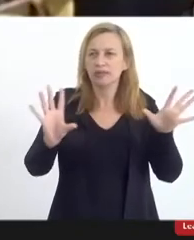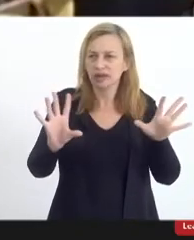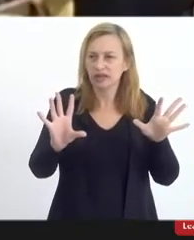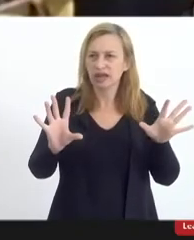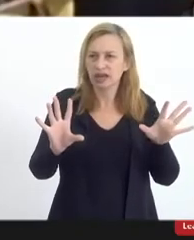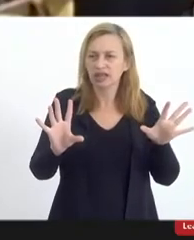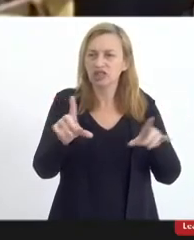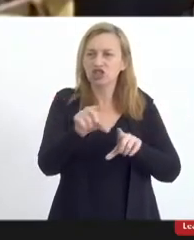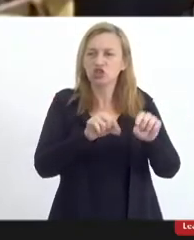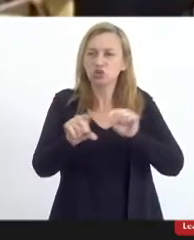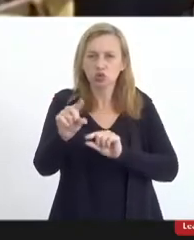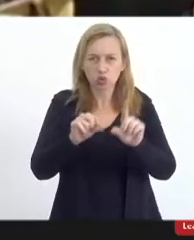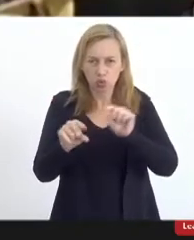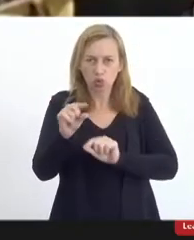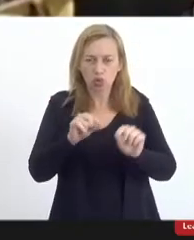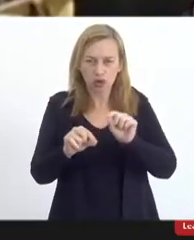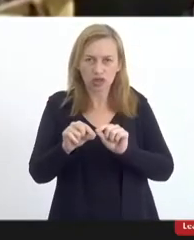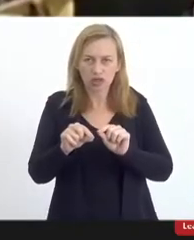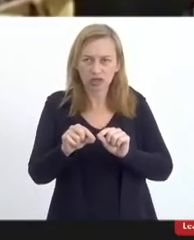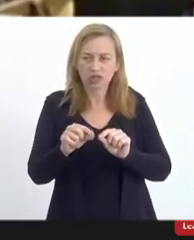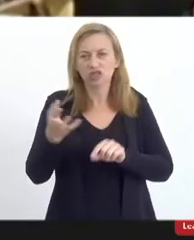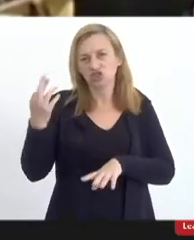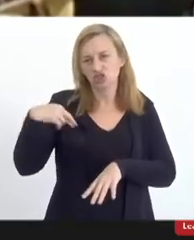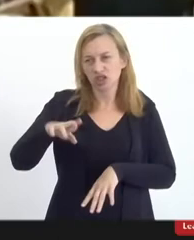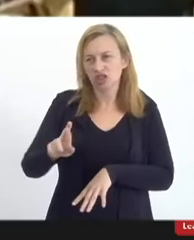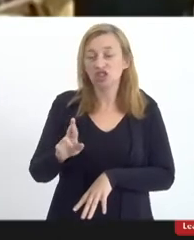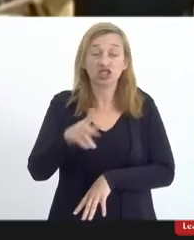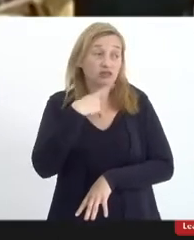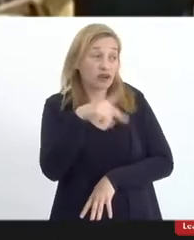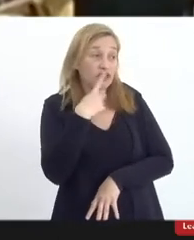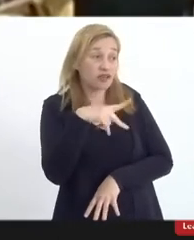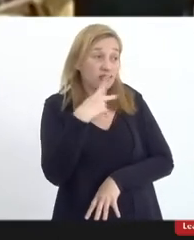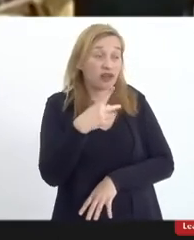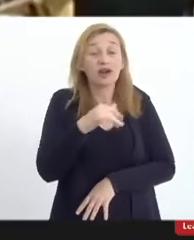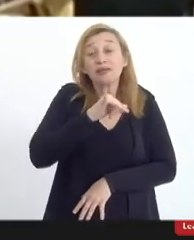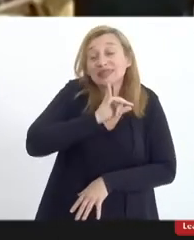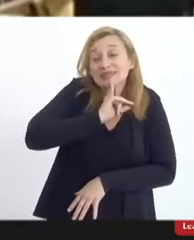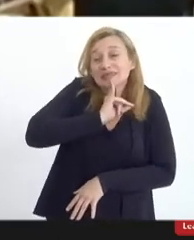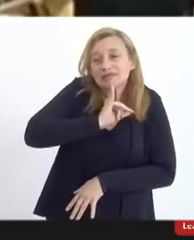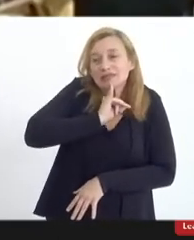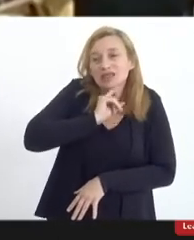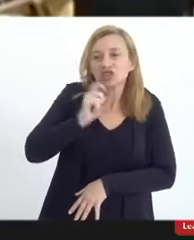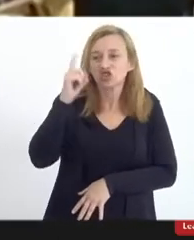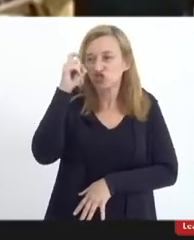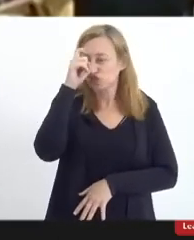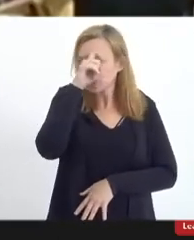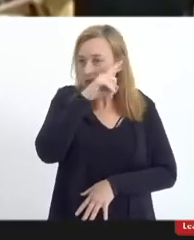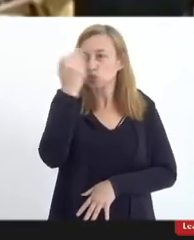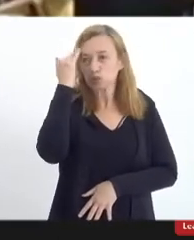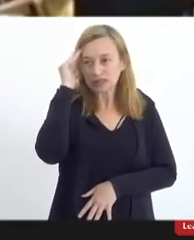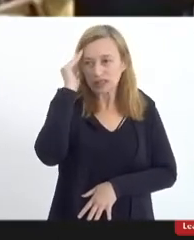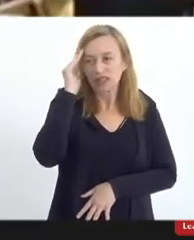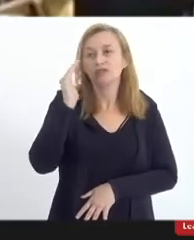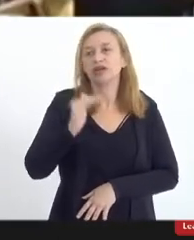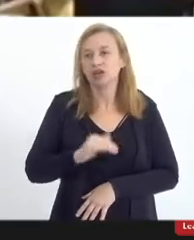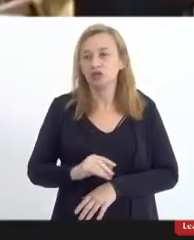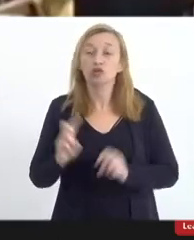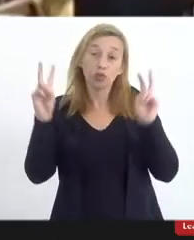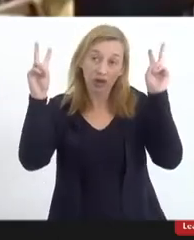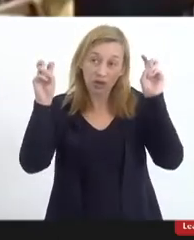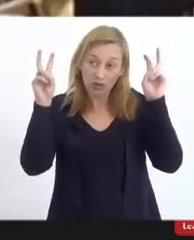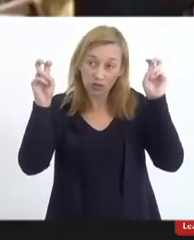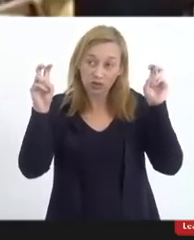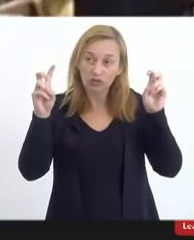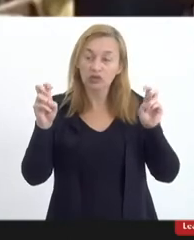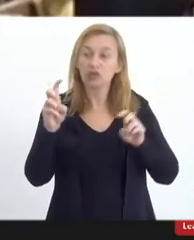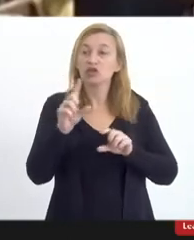que a gente fala tanto, mas que, infelizmente, ainda é tão difícil esse entendimento sobre a questão da